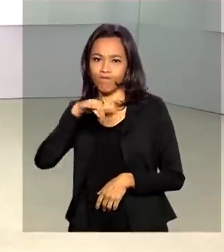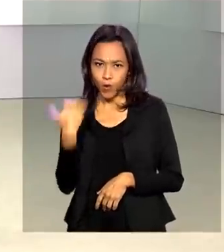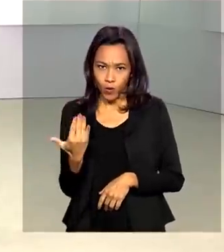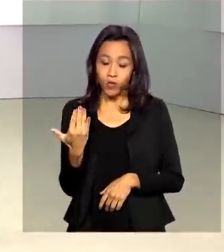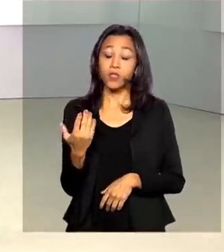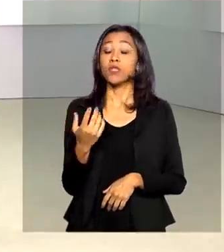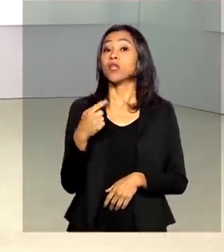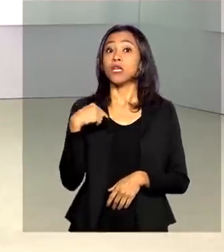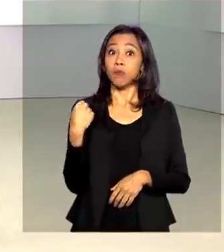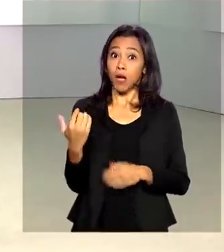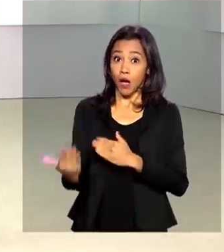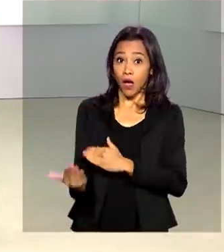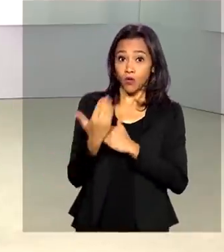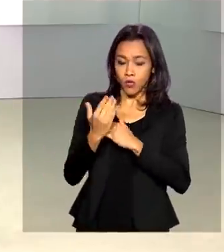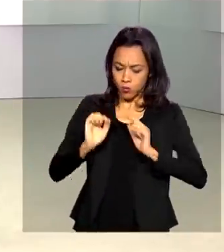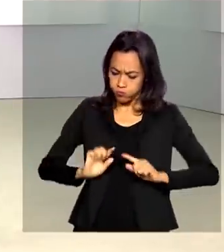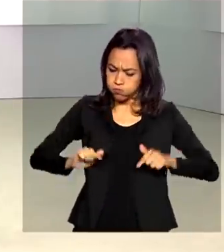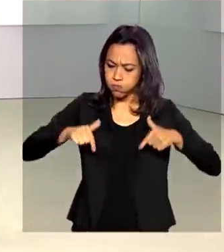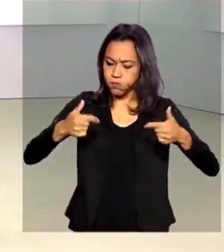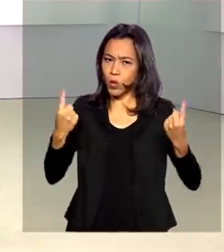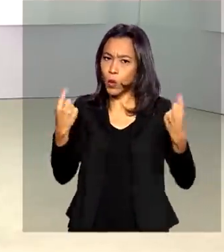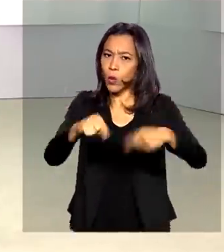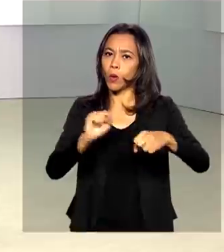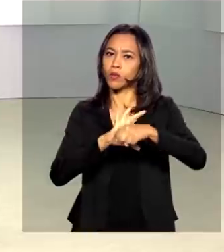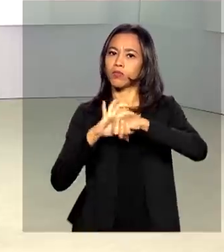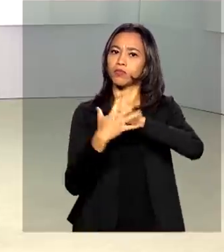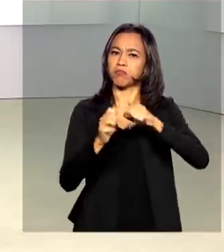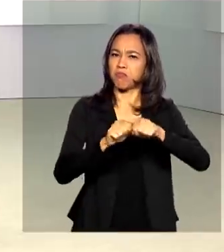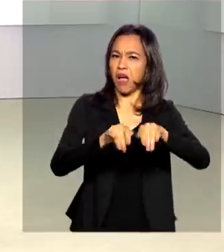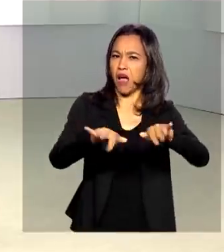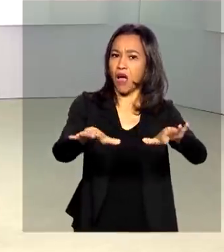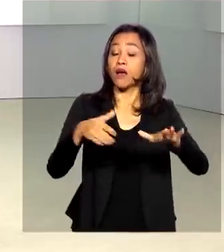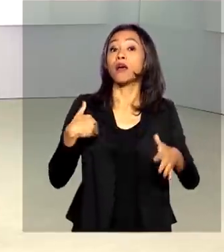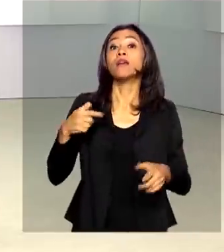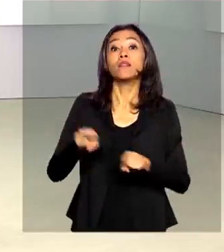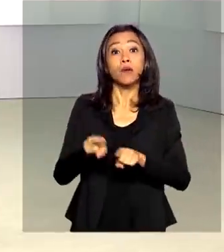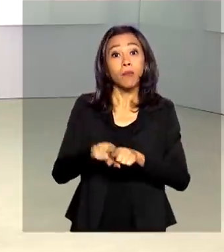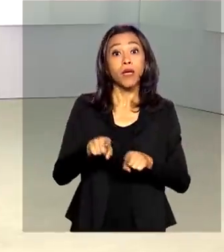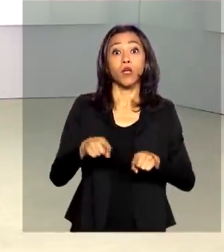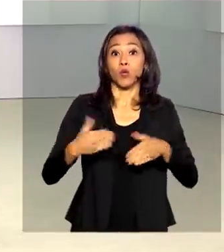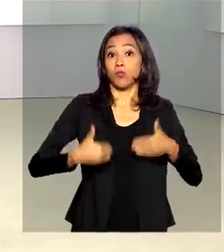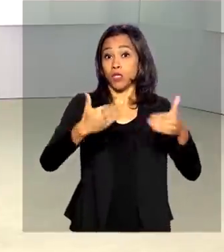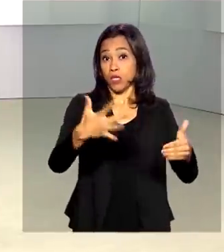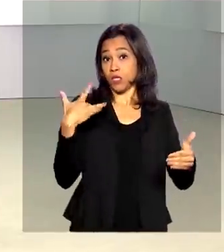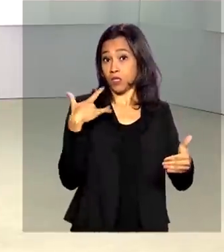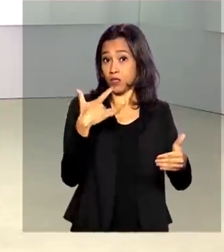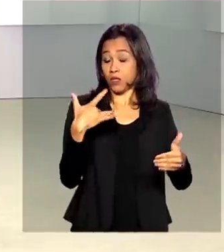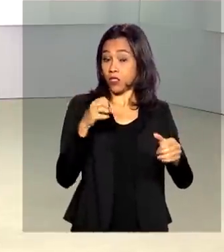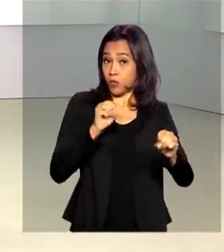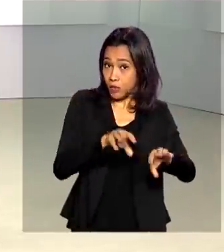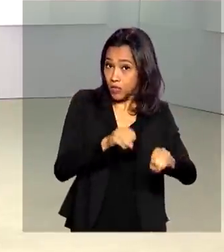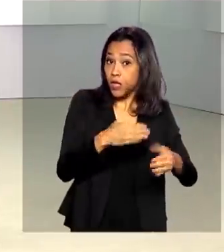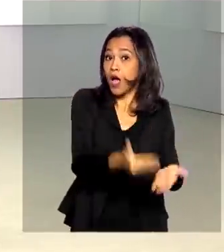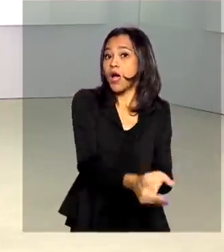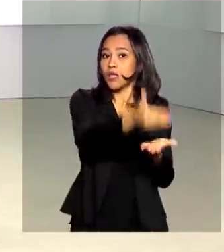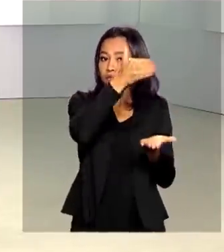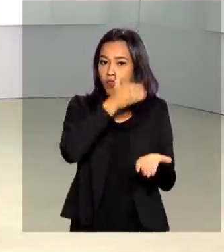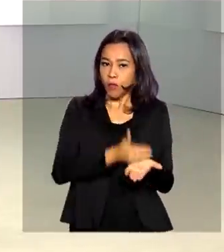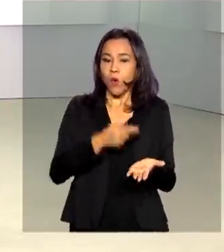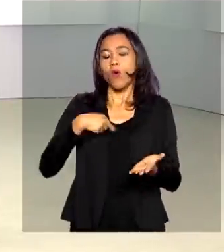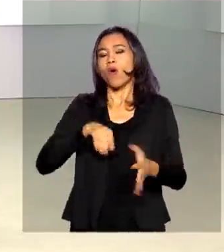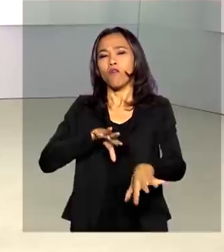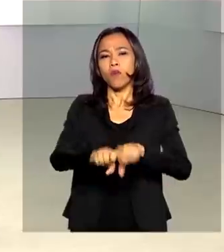no enfrentamento à pandemia, o Ministério da Educação autorizou a antecipação da colação de grau para os alunos dos cursos de